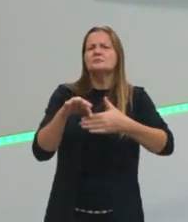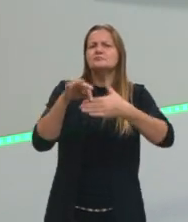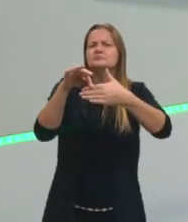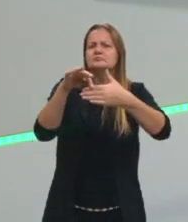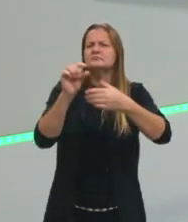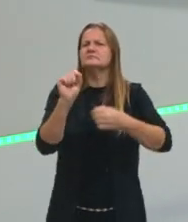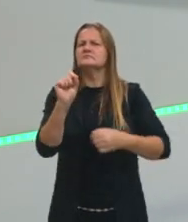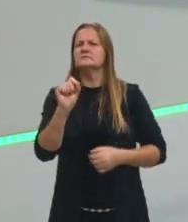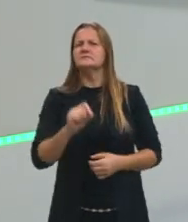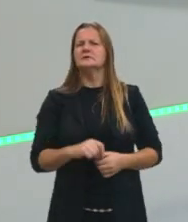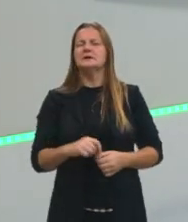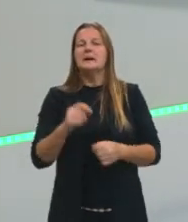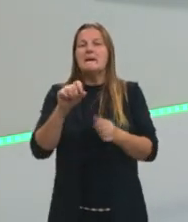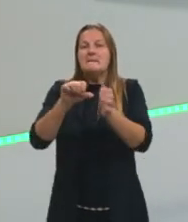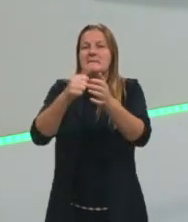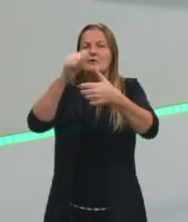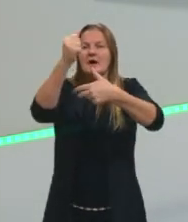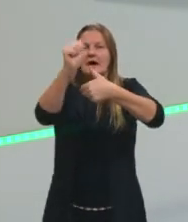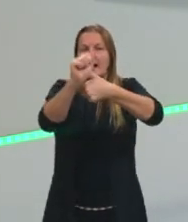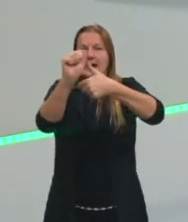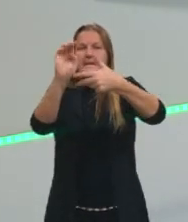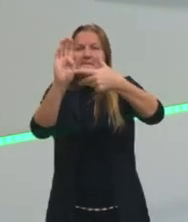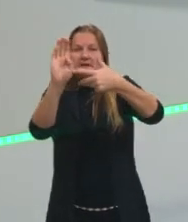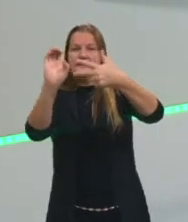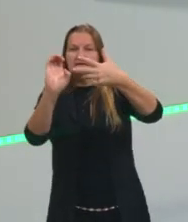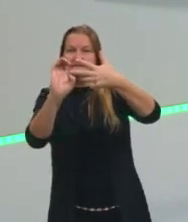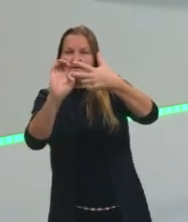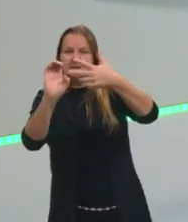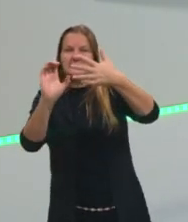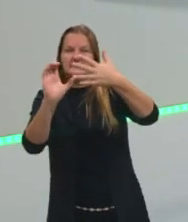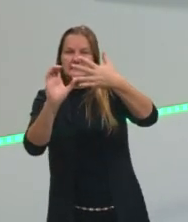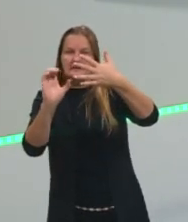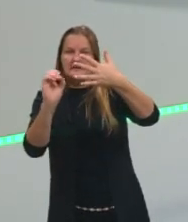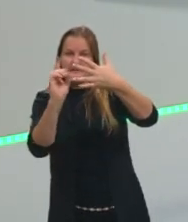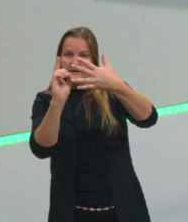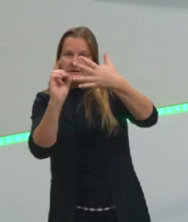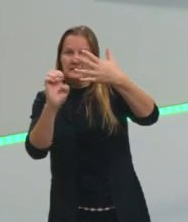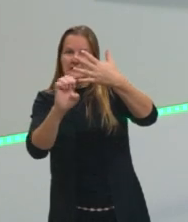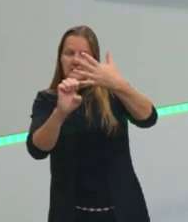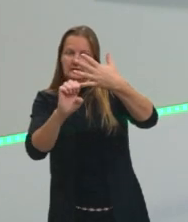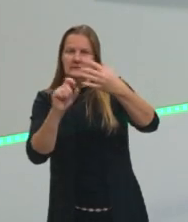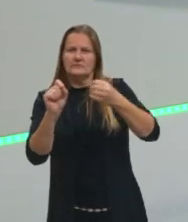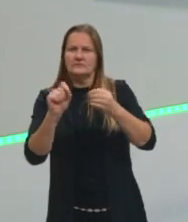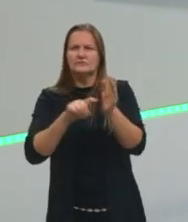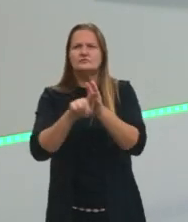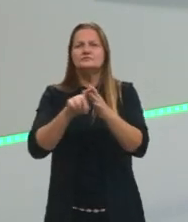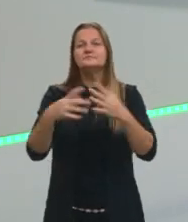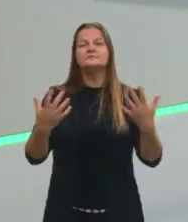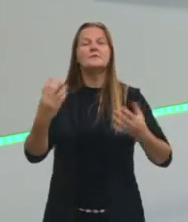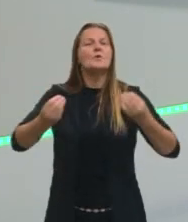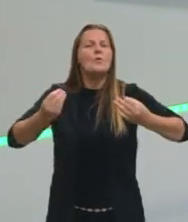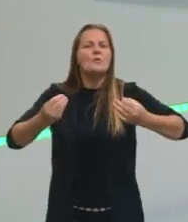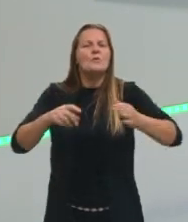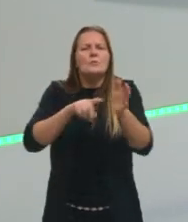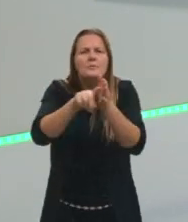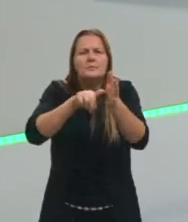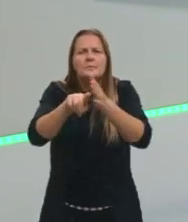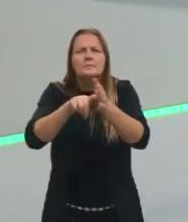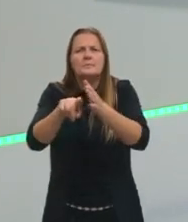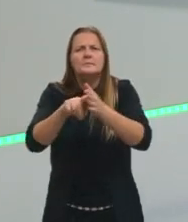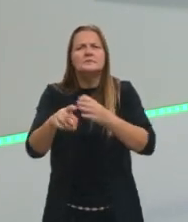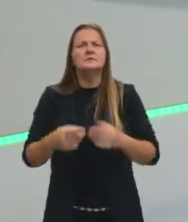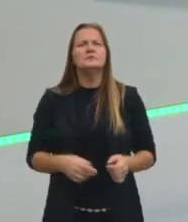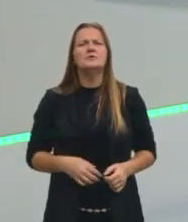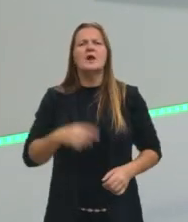alternativas, eu quero chamar a atenção de vocês para uma coisa. A nossa questão aqui não está perguntando